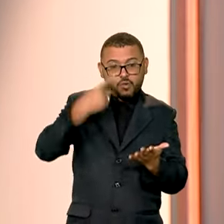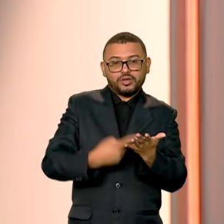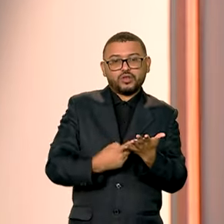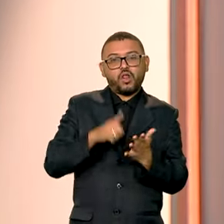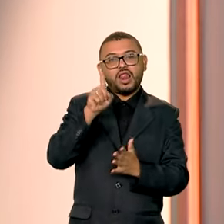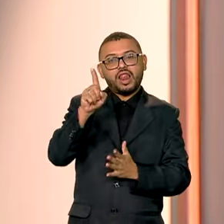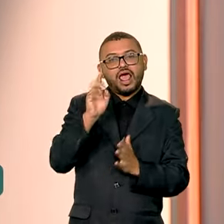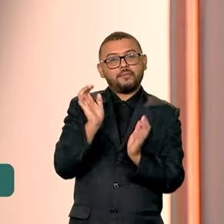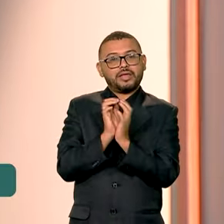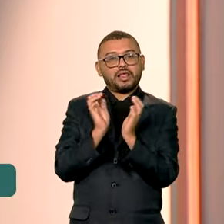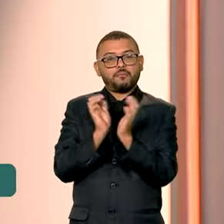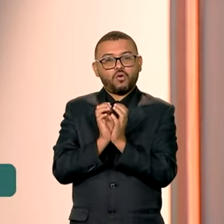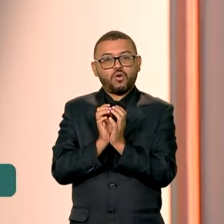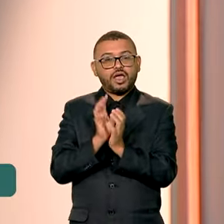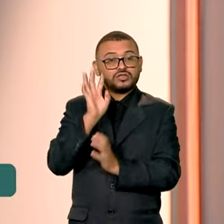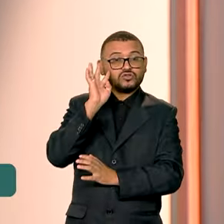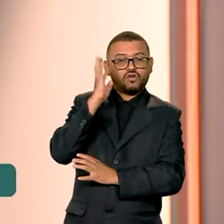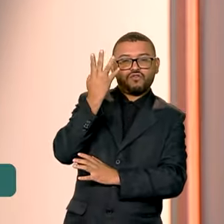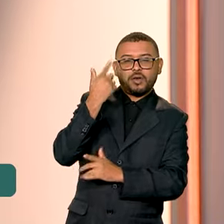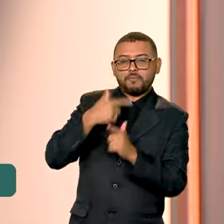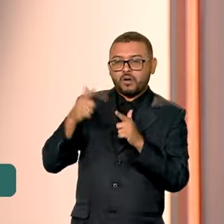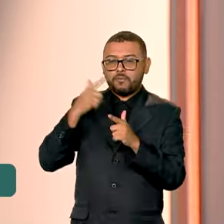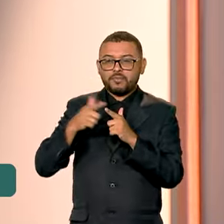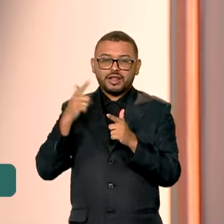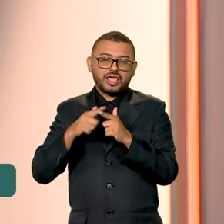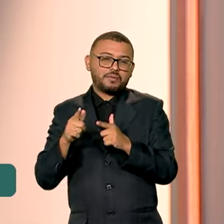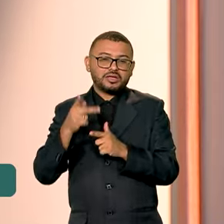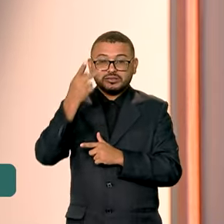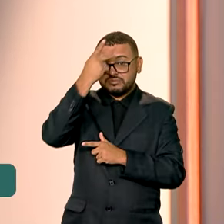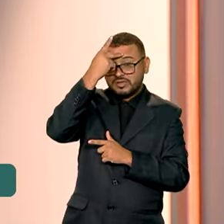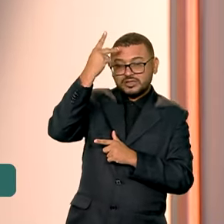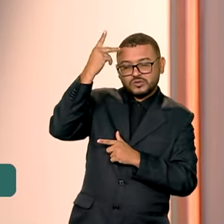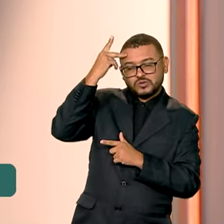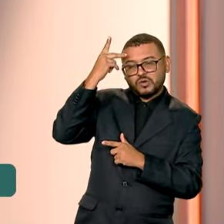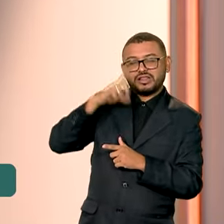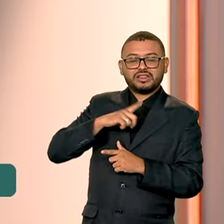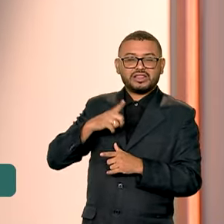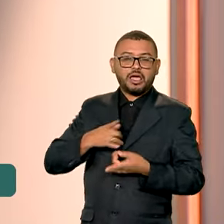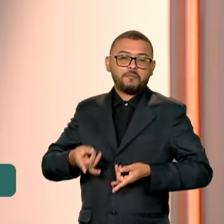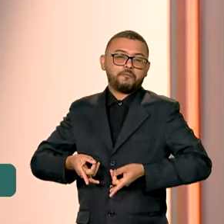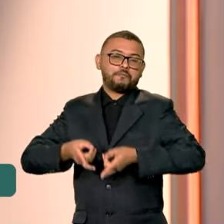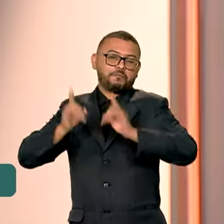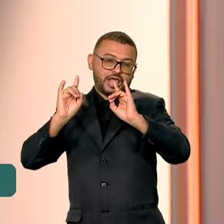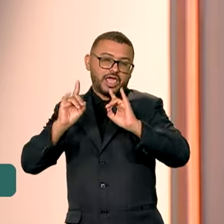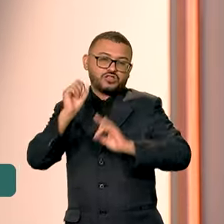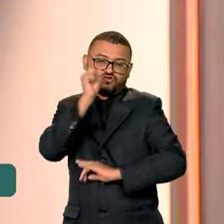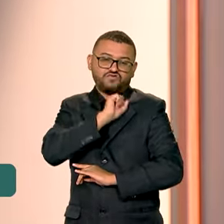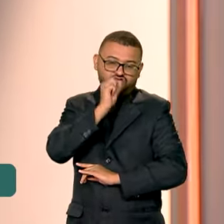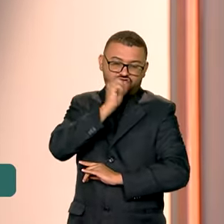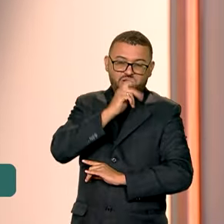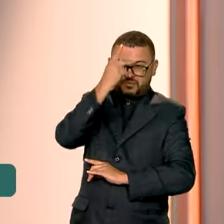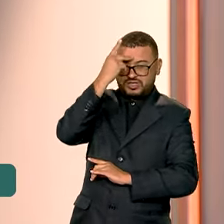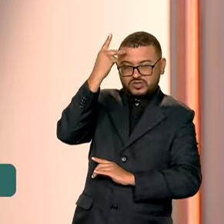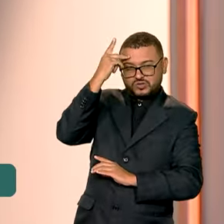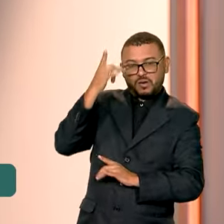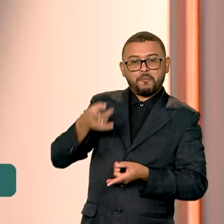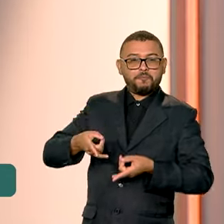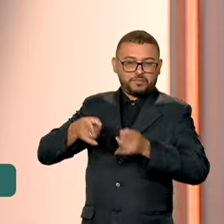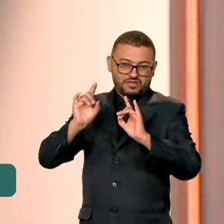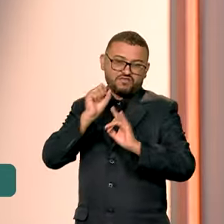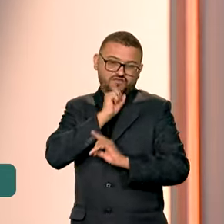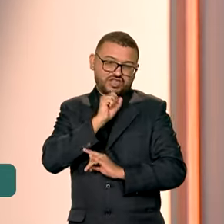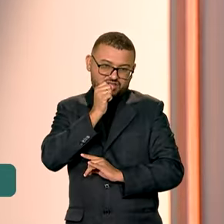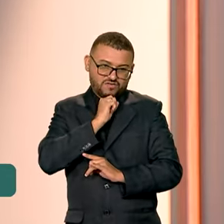governo de Pernambuco para solucionar a antiga situação dos primeiros proprietários e atuais moradores dos chamados